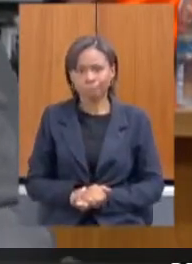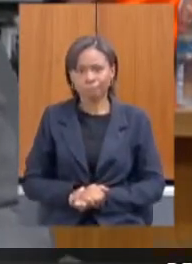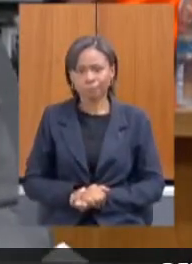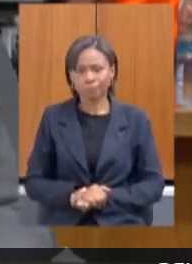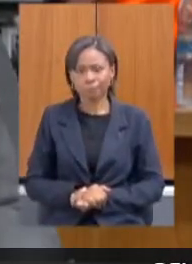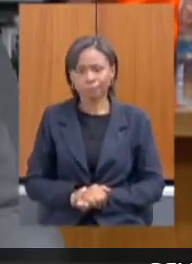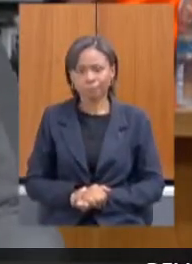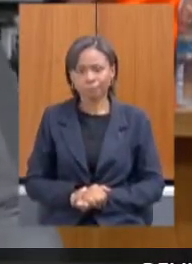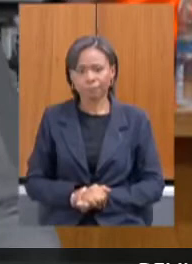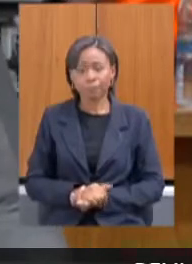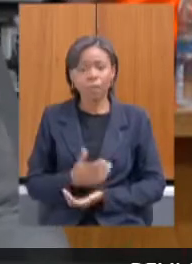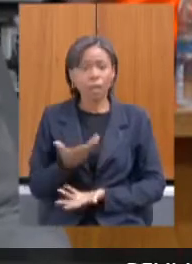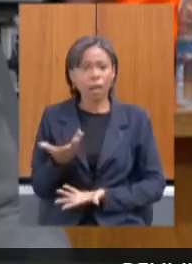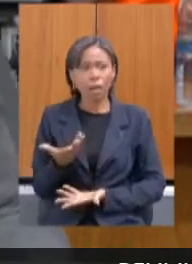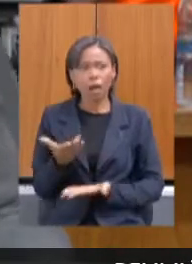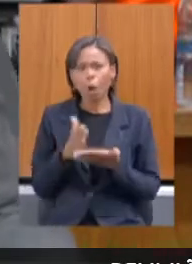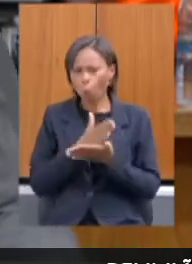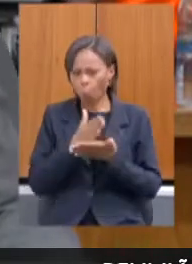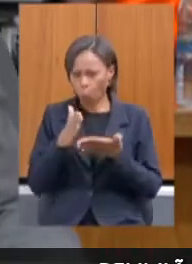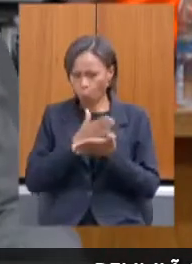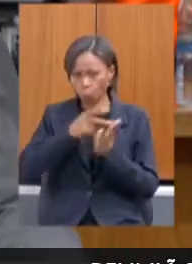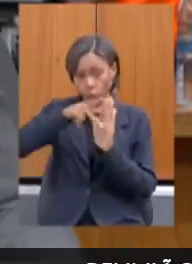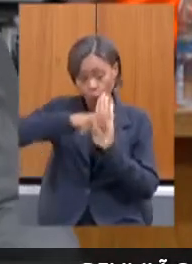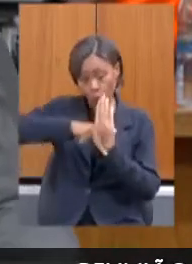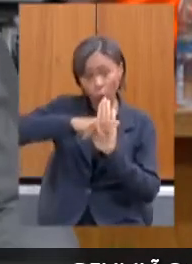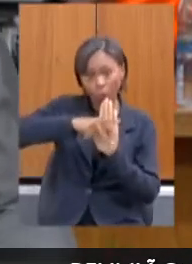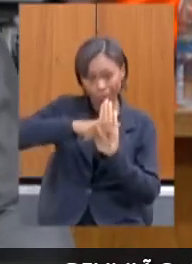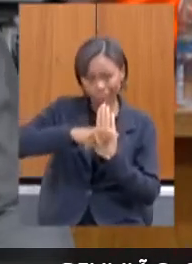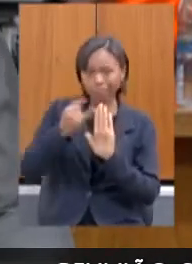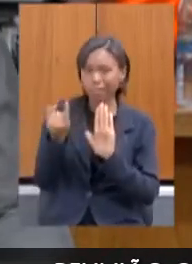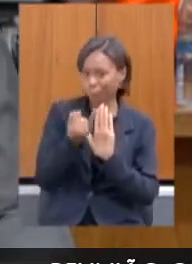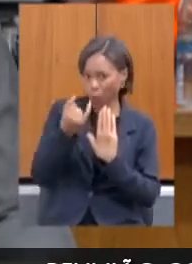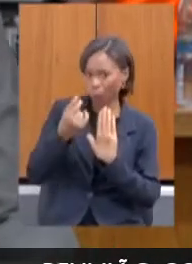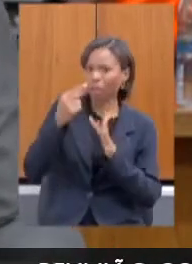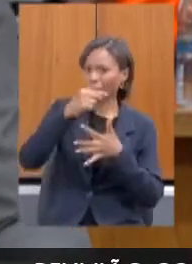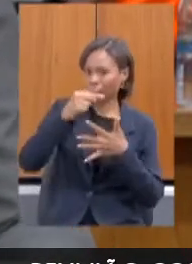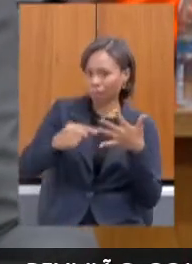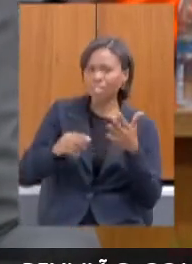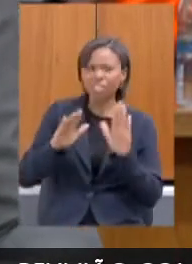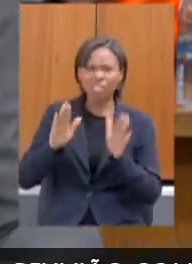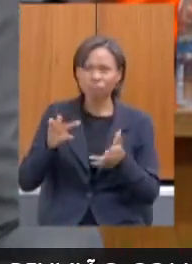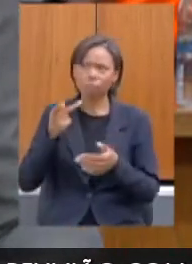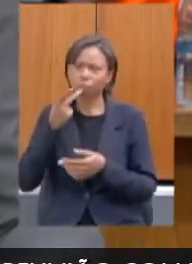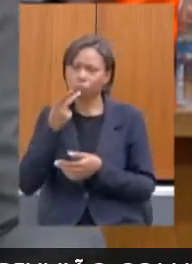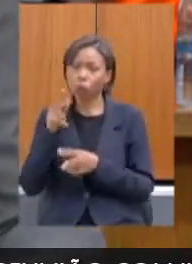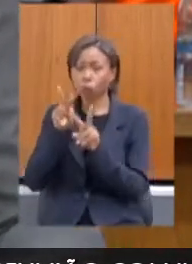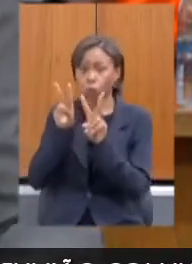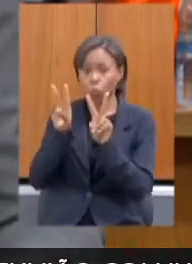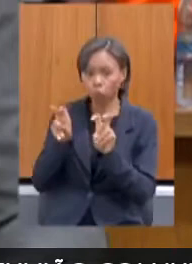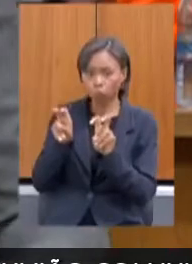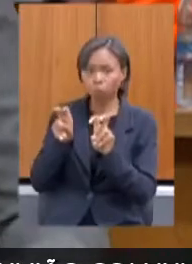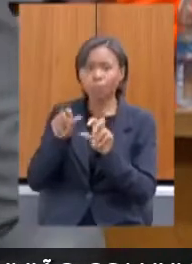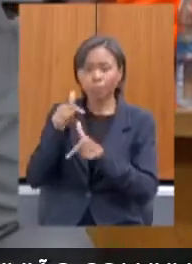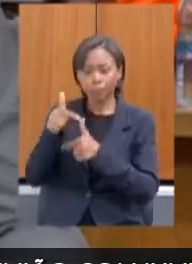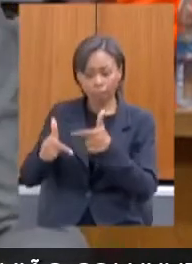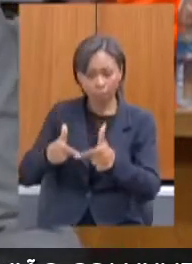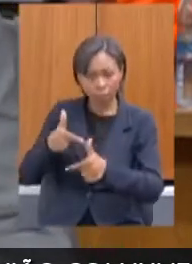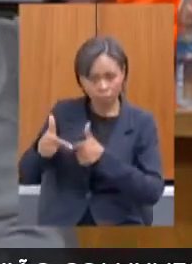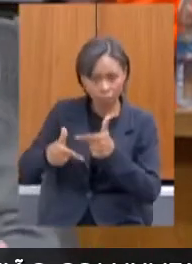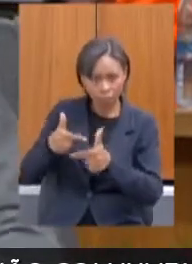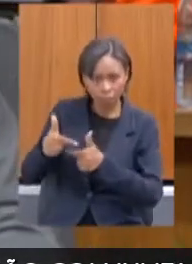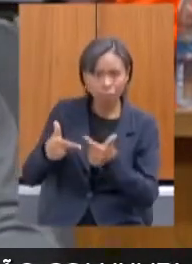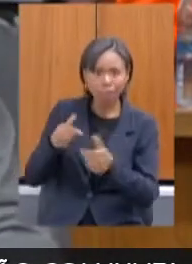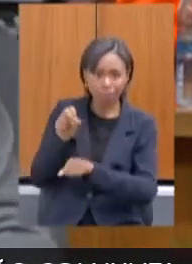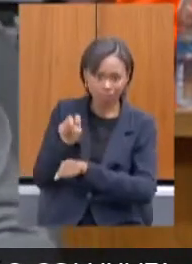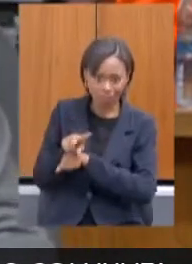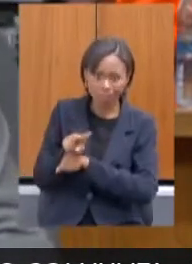Então, aqui eu queria citar alguns programas importantes, já que a gente já falou da questão do emprego, que, como eu disse, não